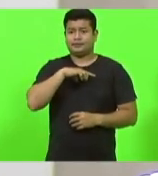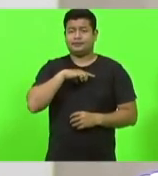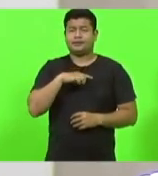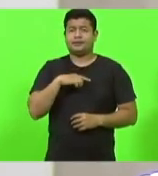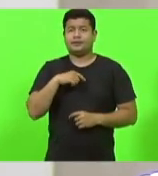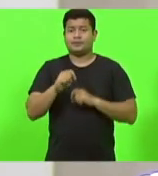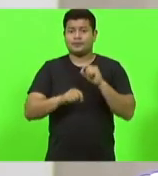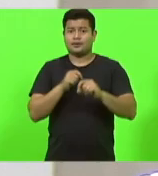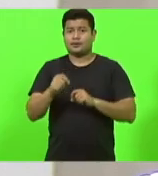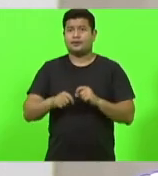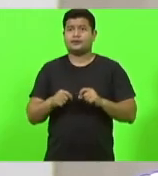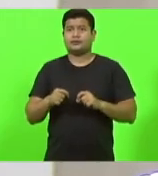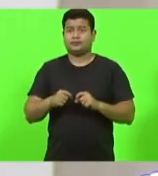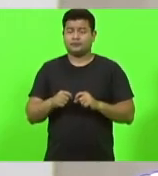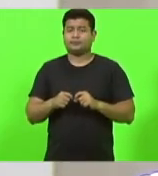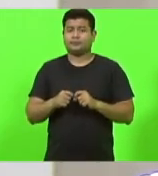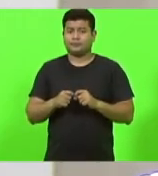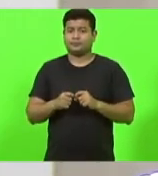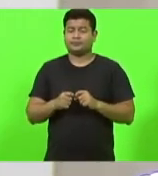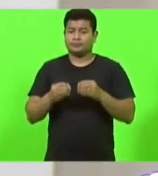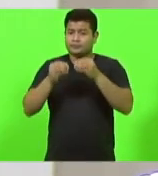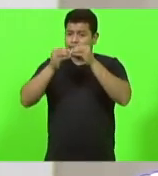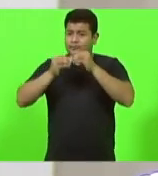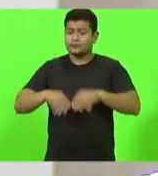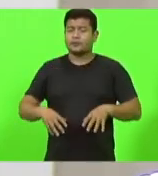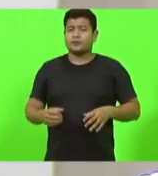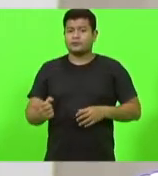demandada forte, grande,